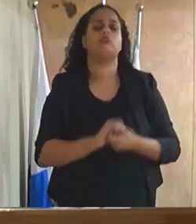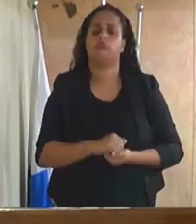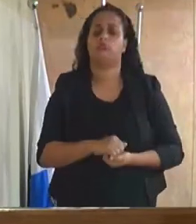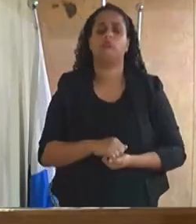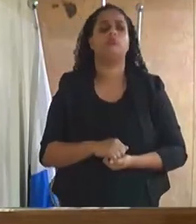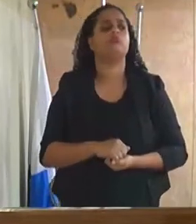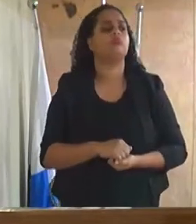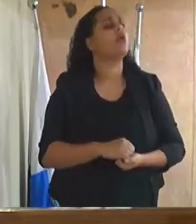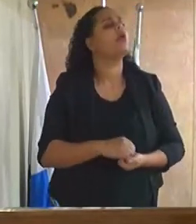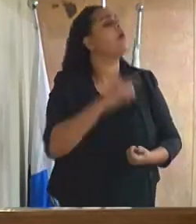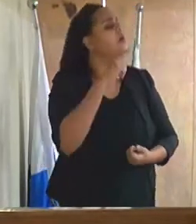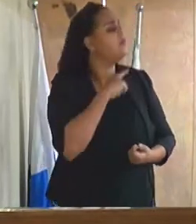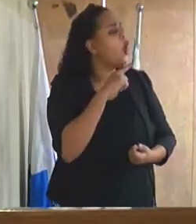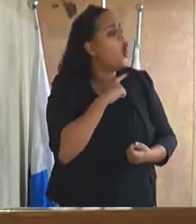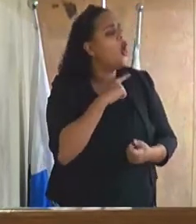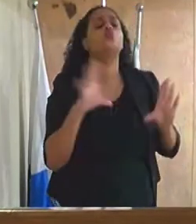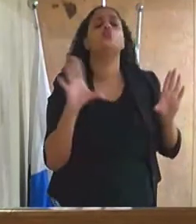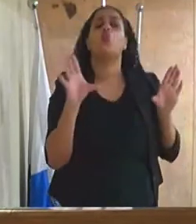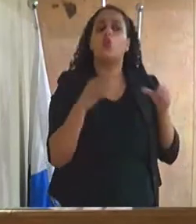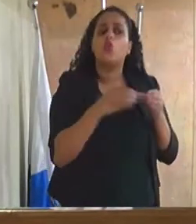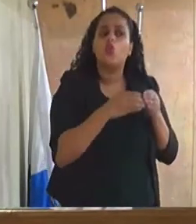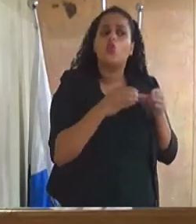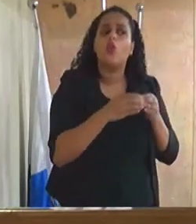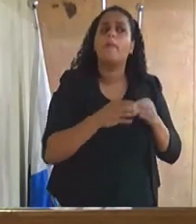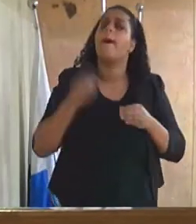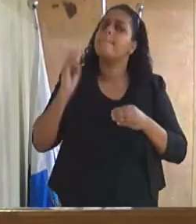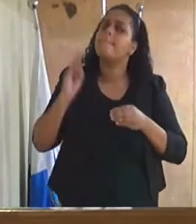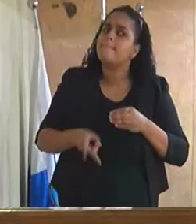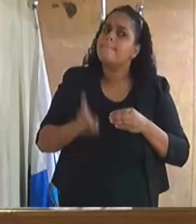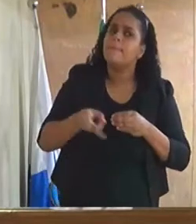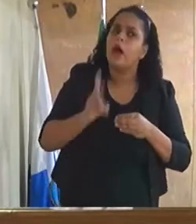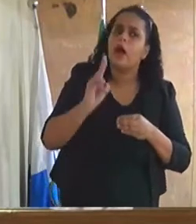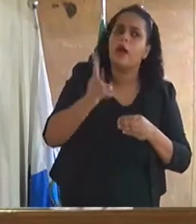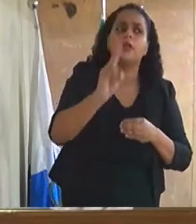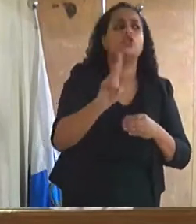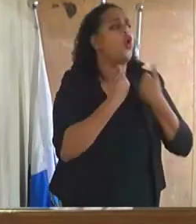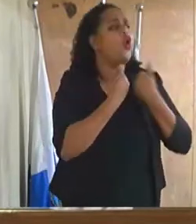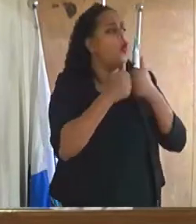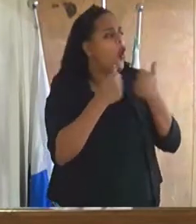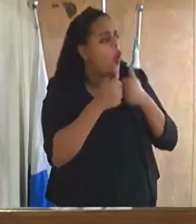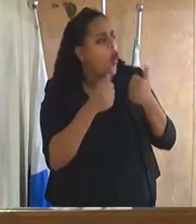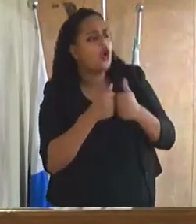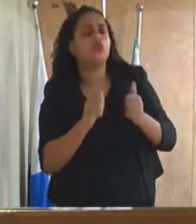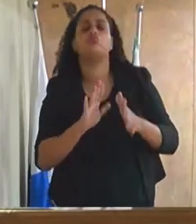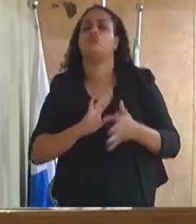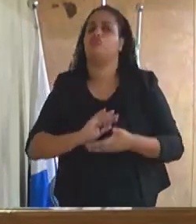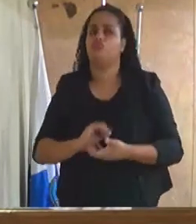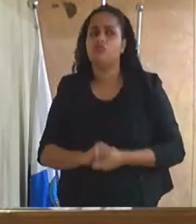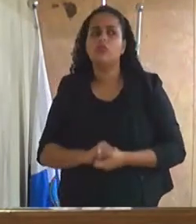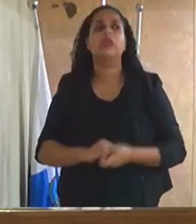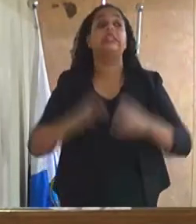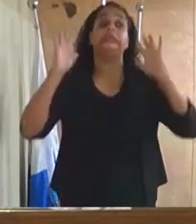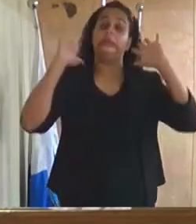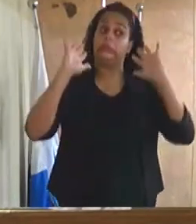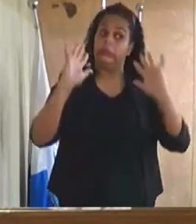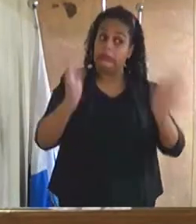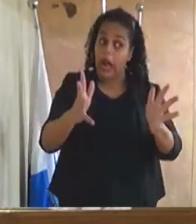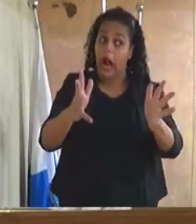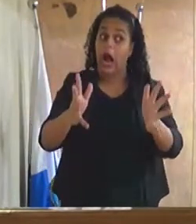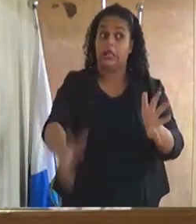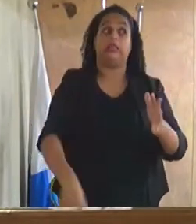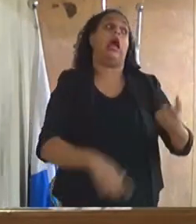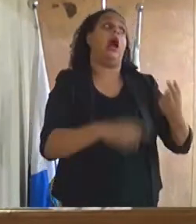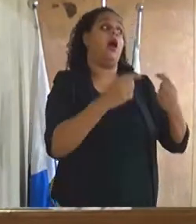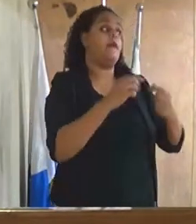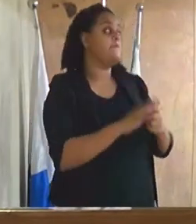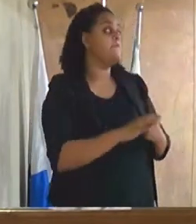nossa comissão permanente de transporte público já está discutindo